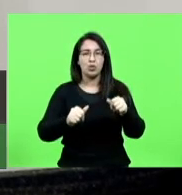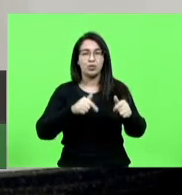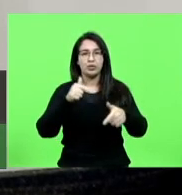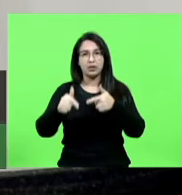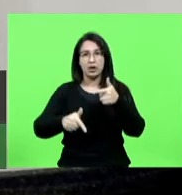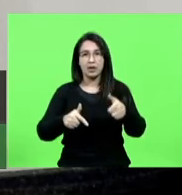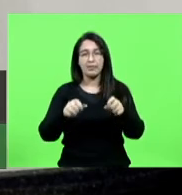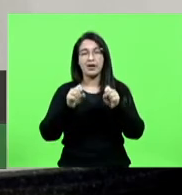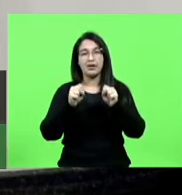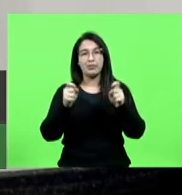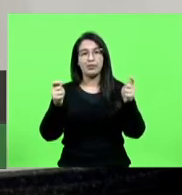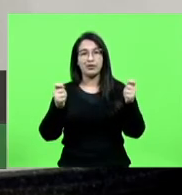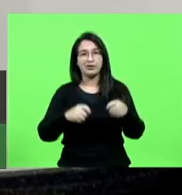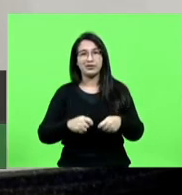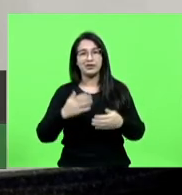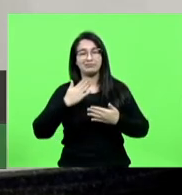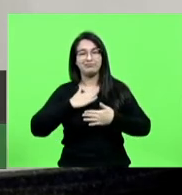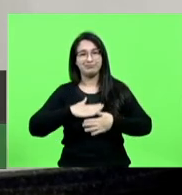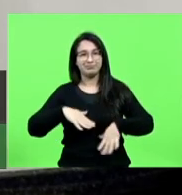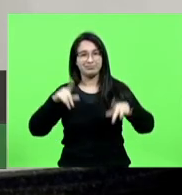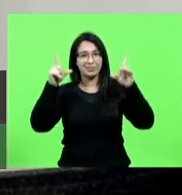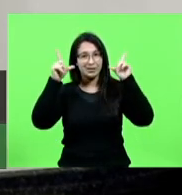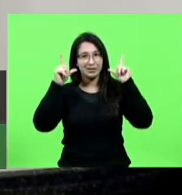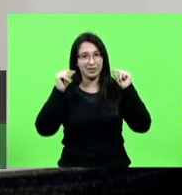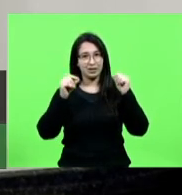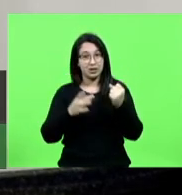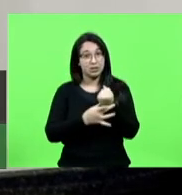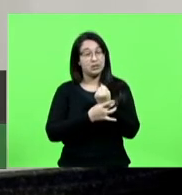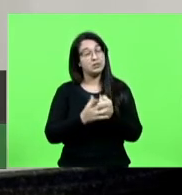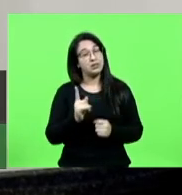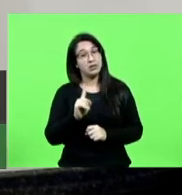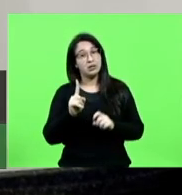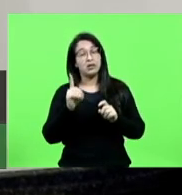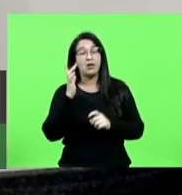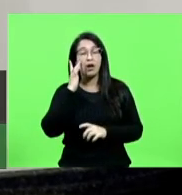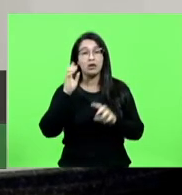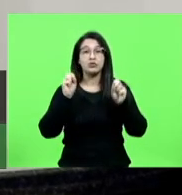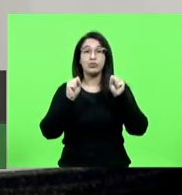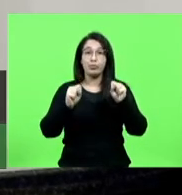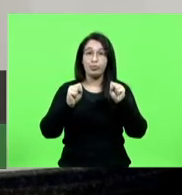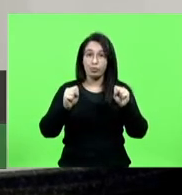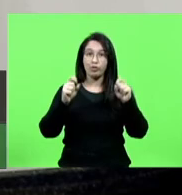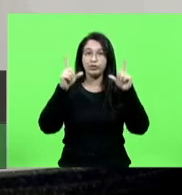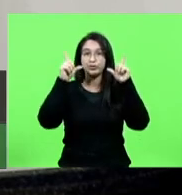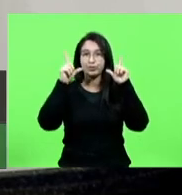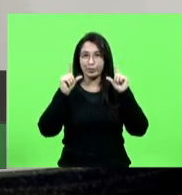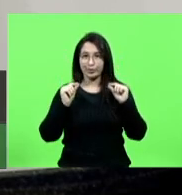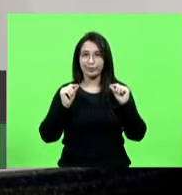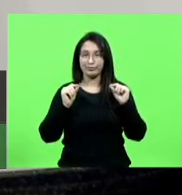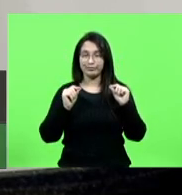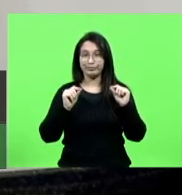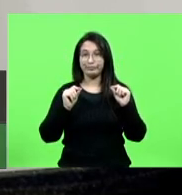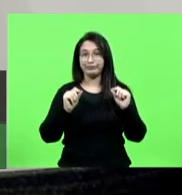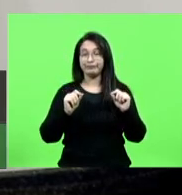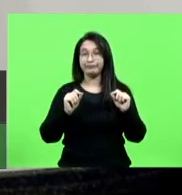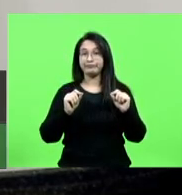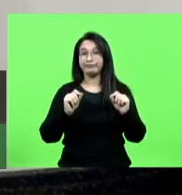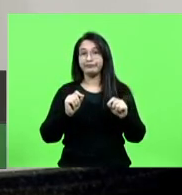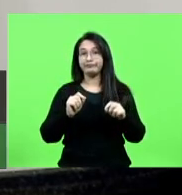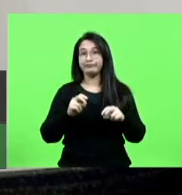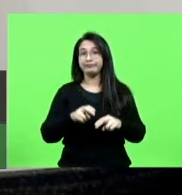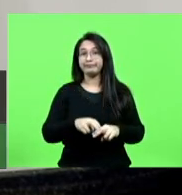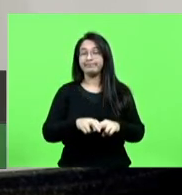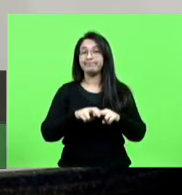sono mais tranquilo não se garante mas acho que podem ter um sono mais tranquilo ou seja temos um